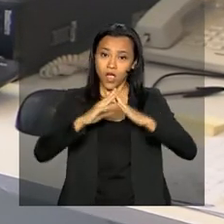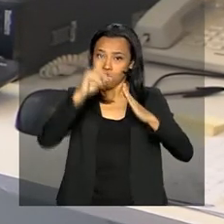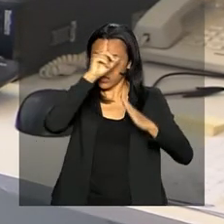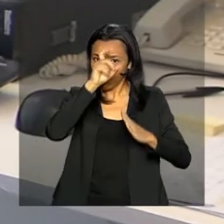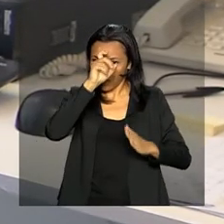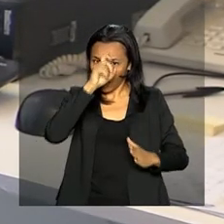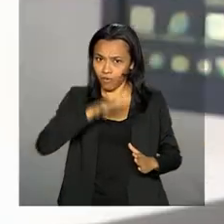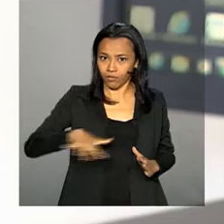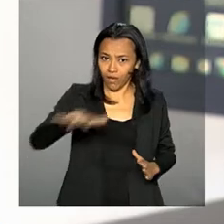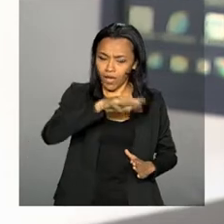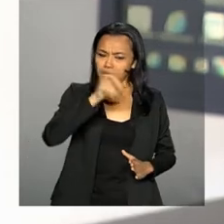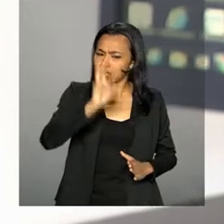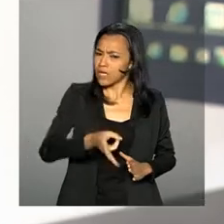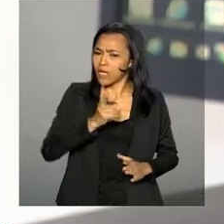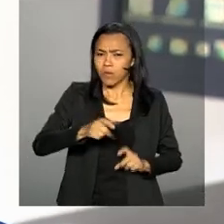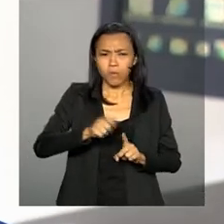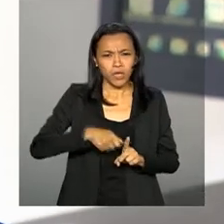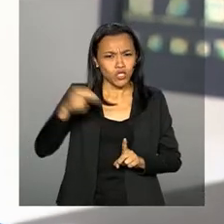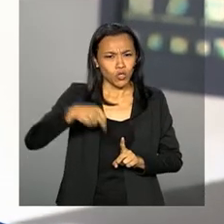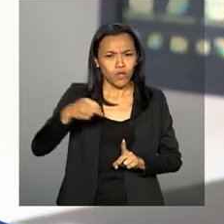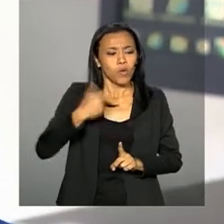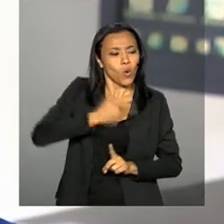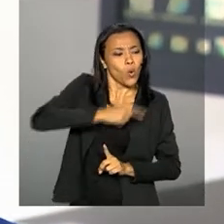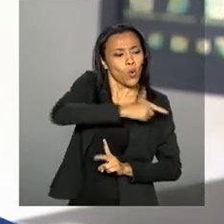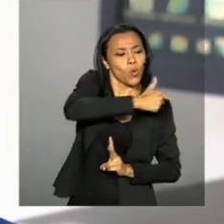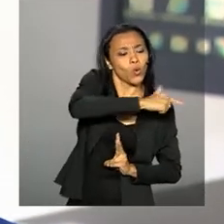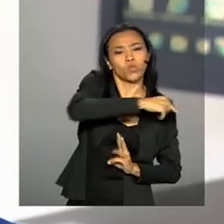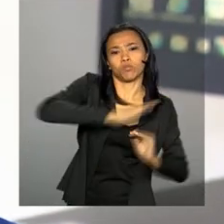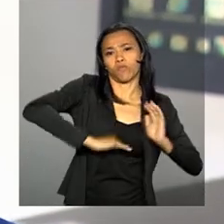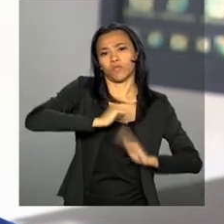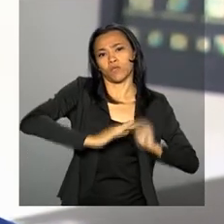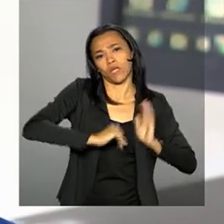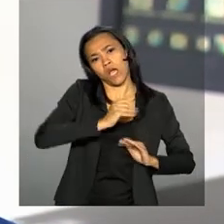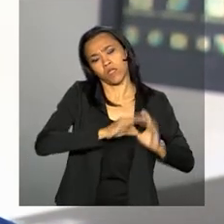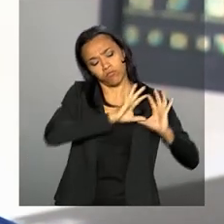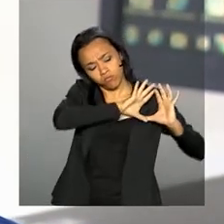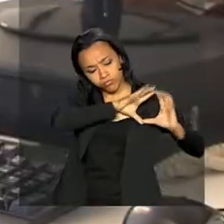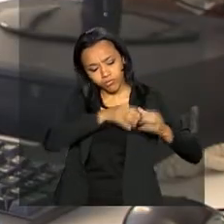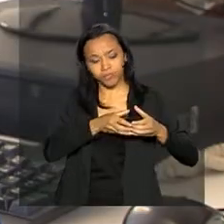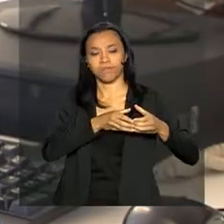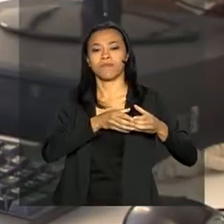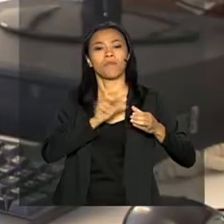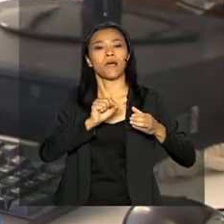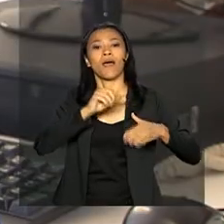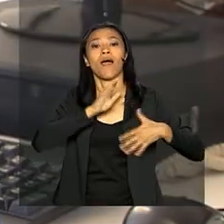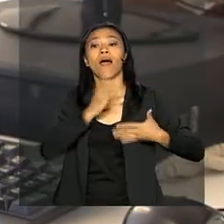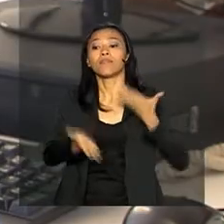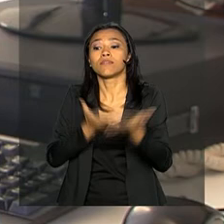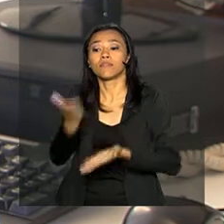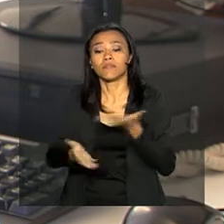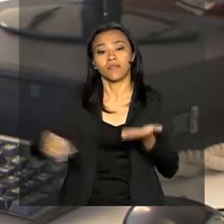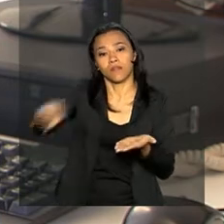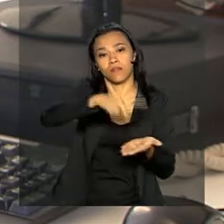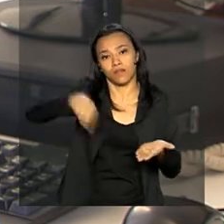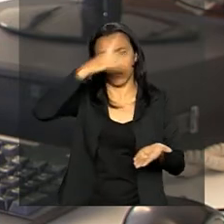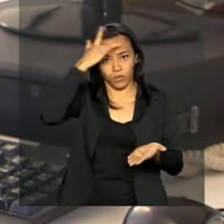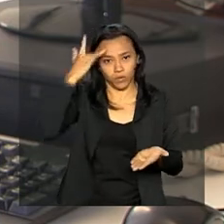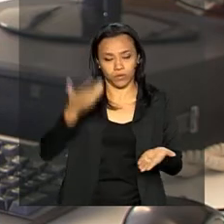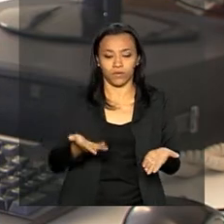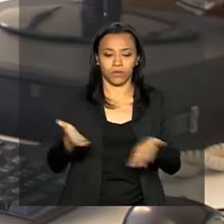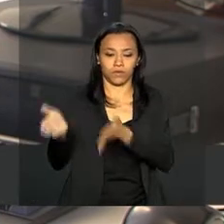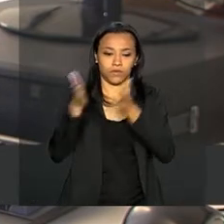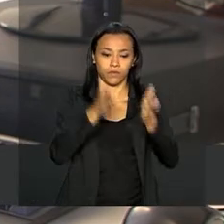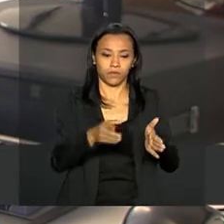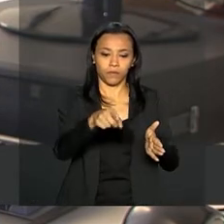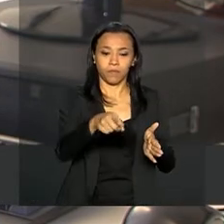Todo mês de novembro, ele se junta com outros especialistas para um mutirão de atendimento e operação. As doenças